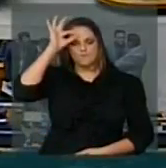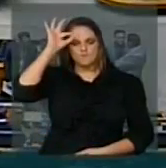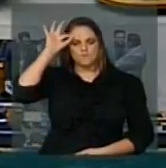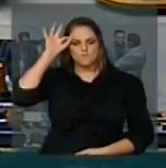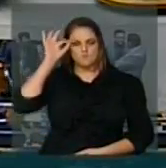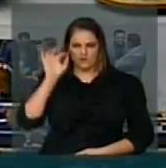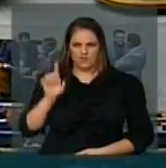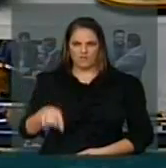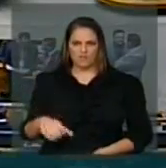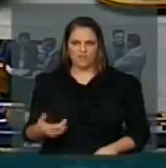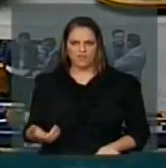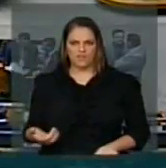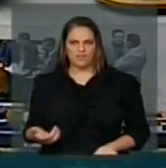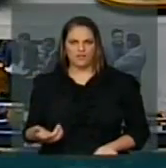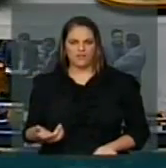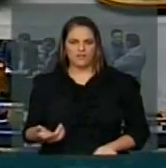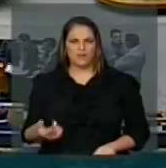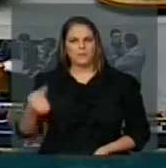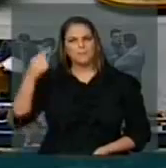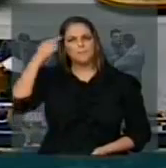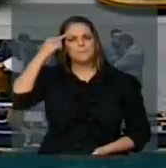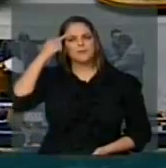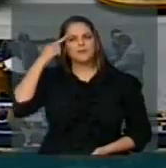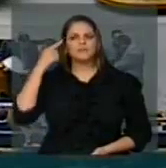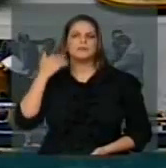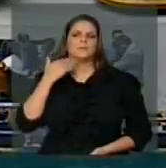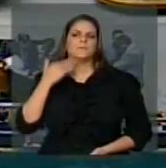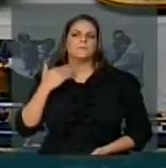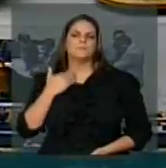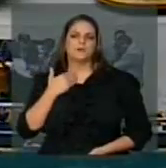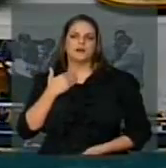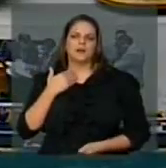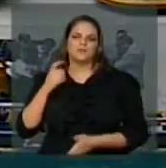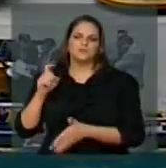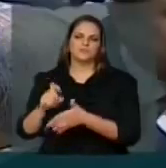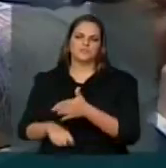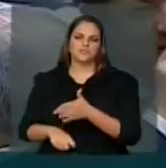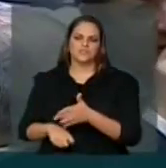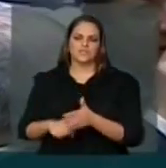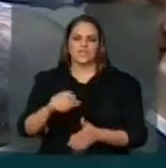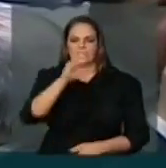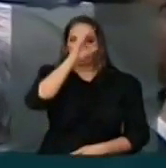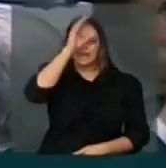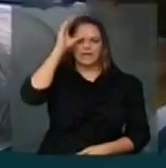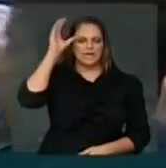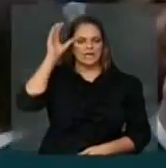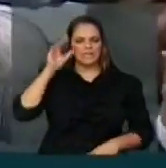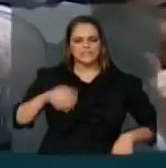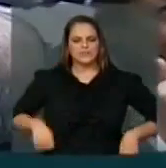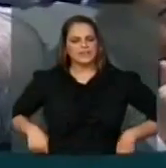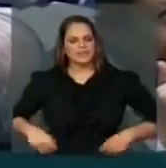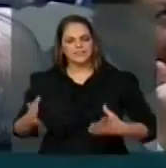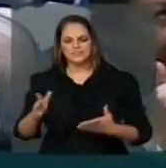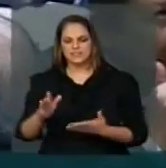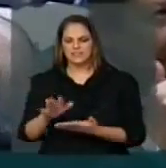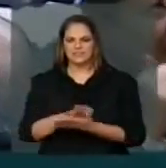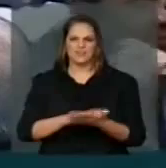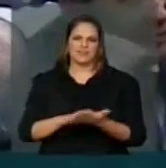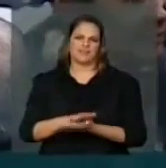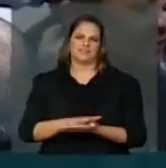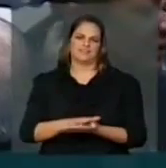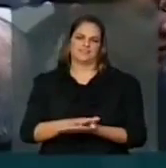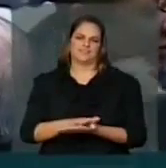tributos dos bancos, o cliente na ponta não vai assumir essa despesa com aumento de